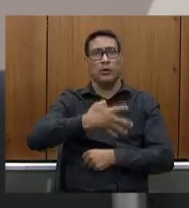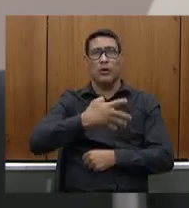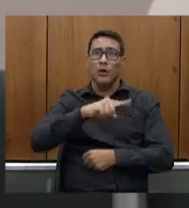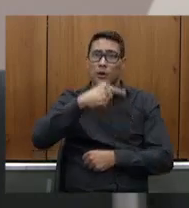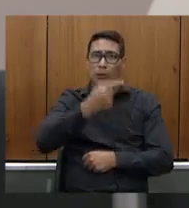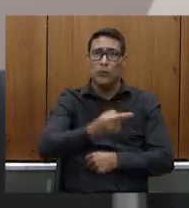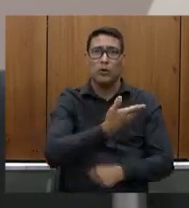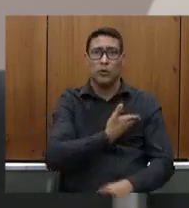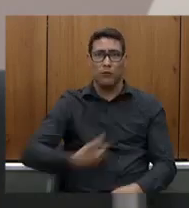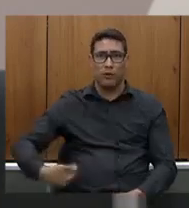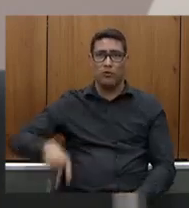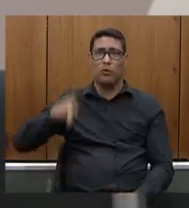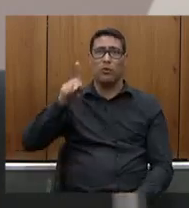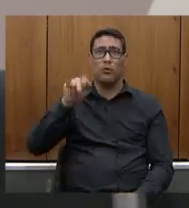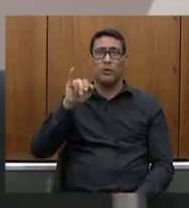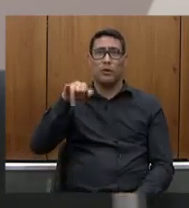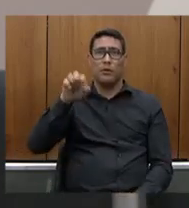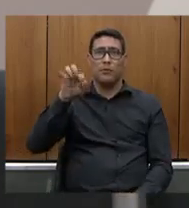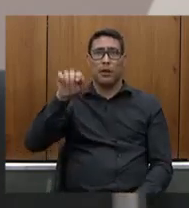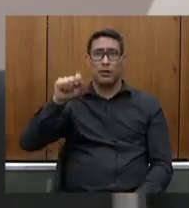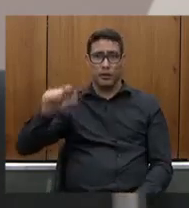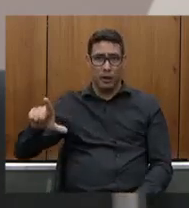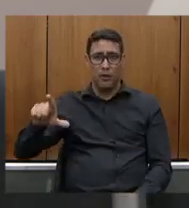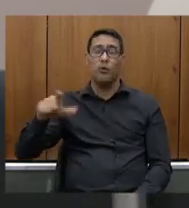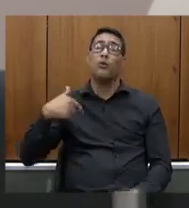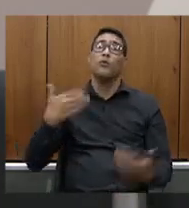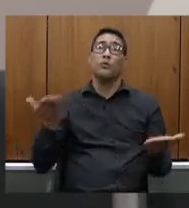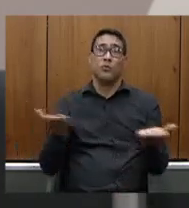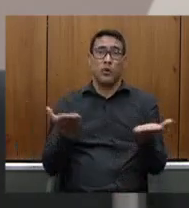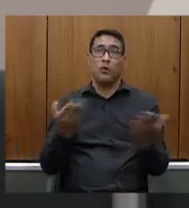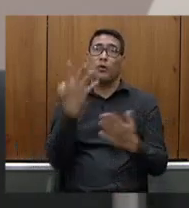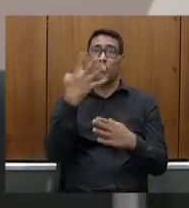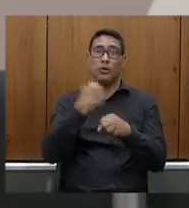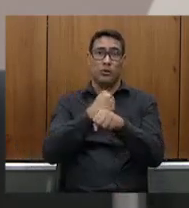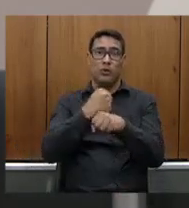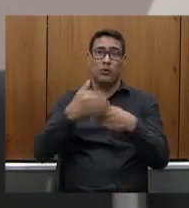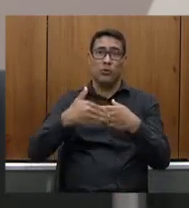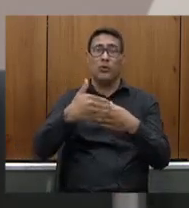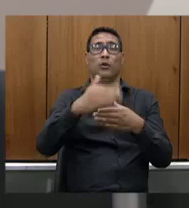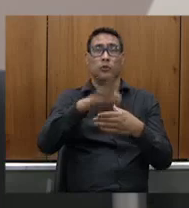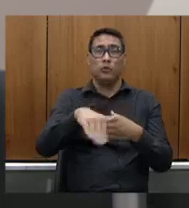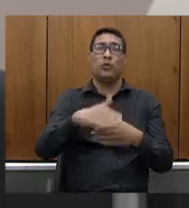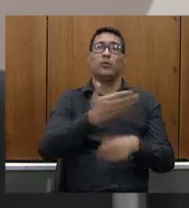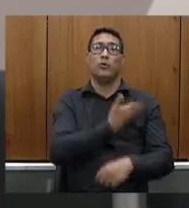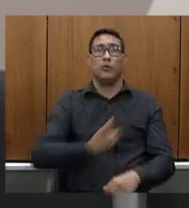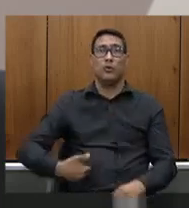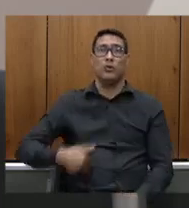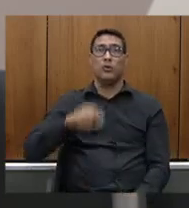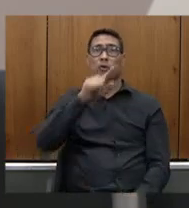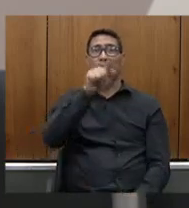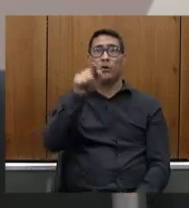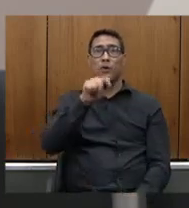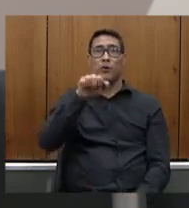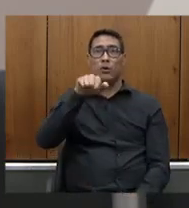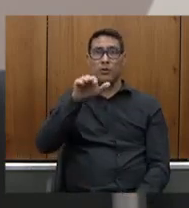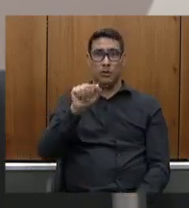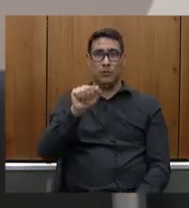Pimentel e os quatro anos agora do governador Zema e os hospitais regionais são